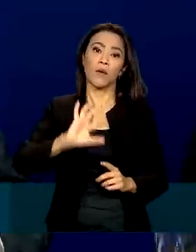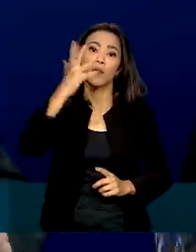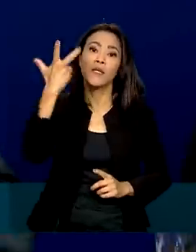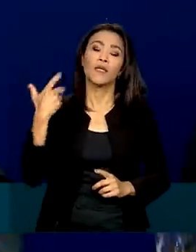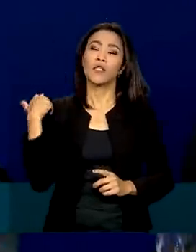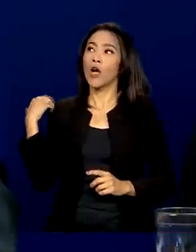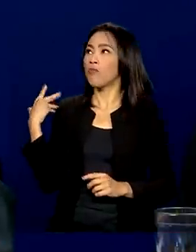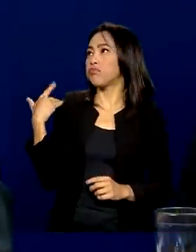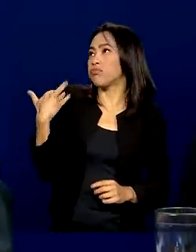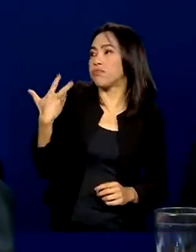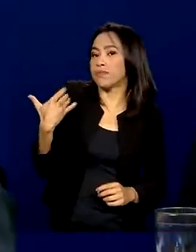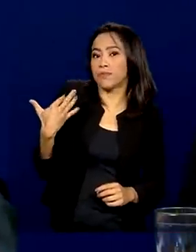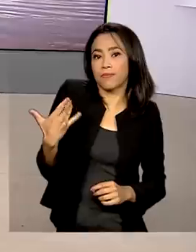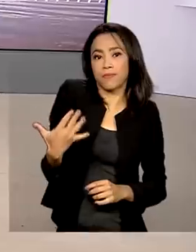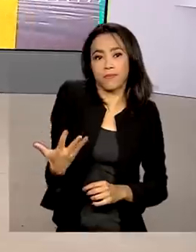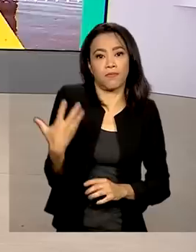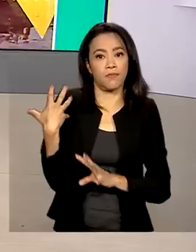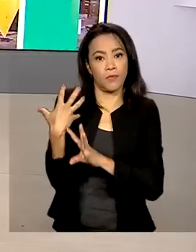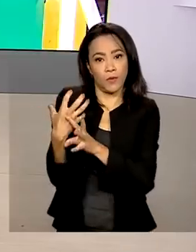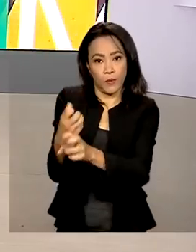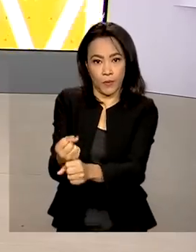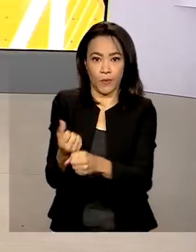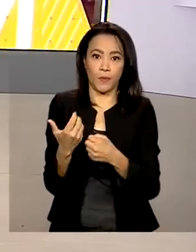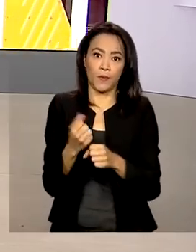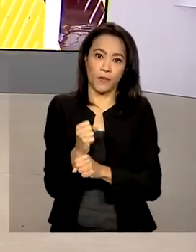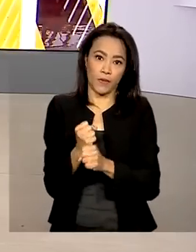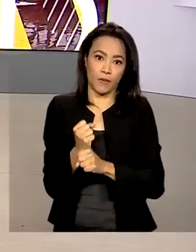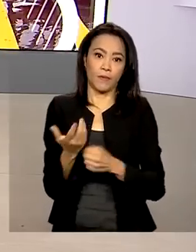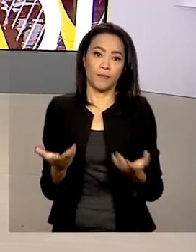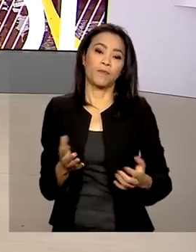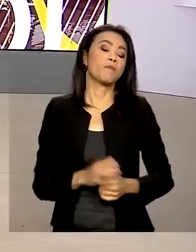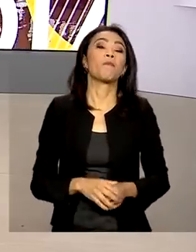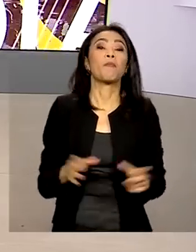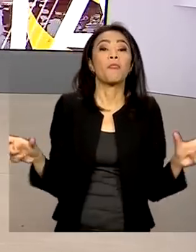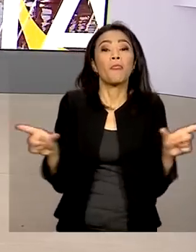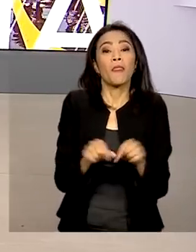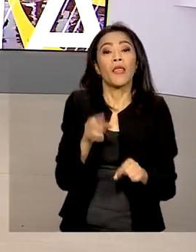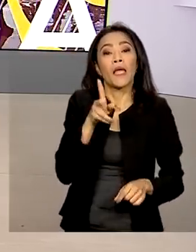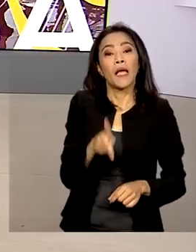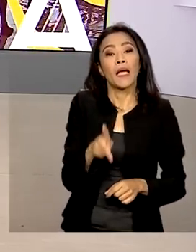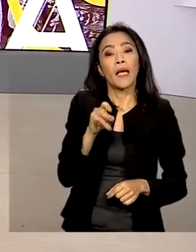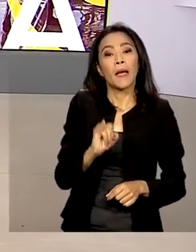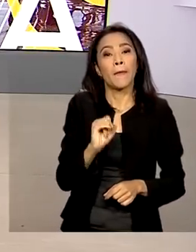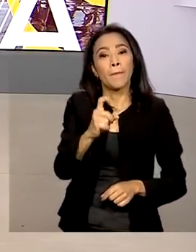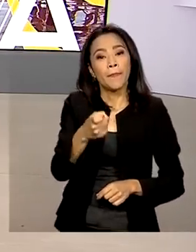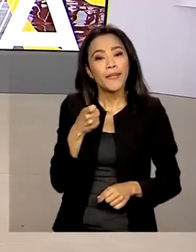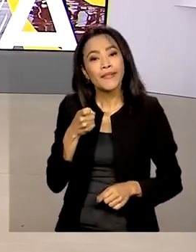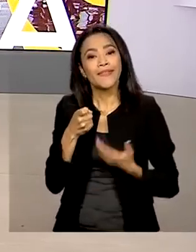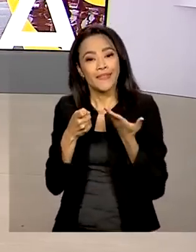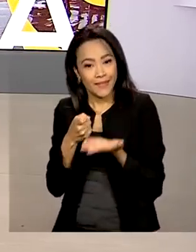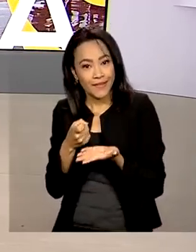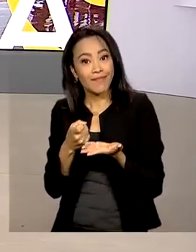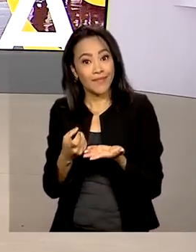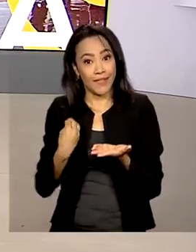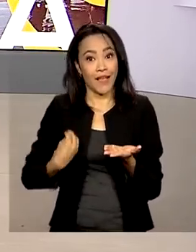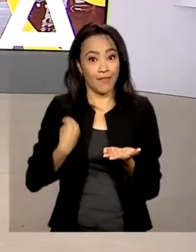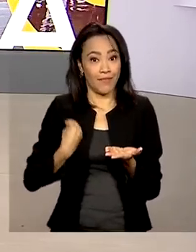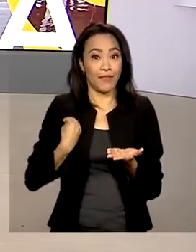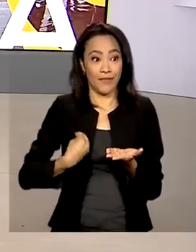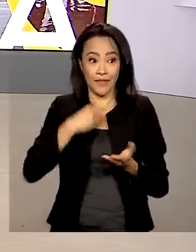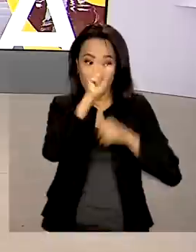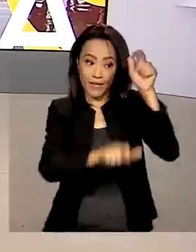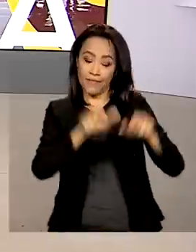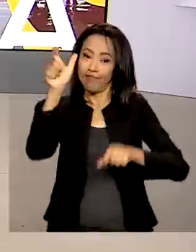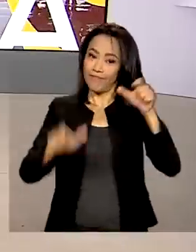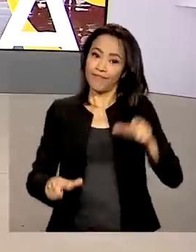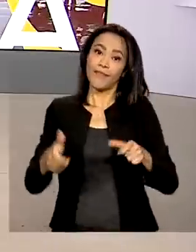acumularam ao longo dos anos. O PIX, sistema que já faz parte da rotina dos brasileiros, completou dois